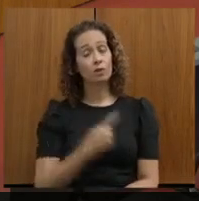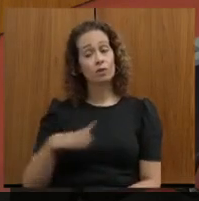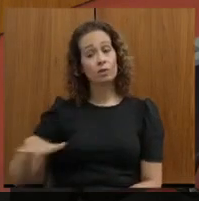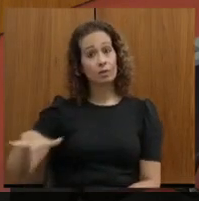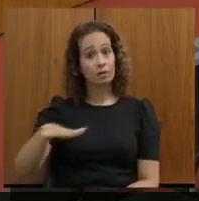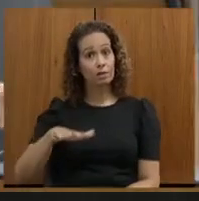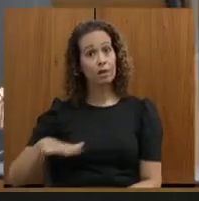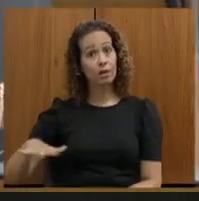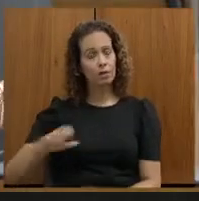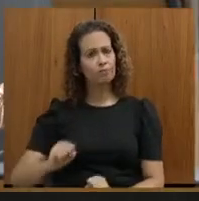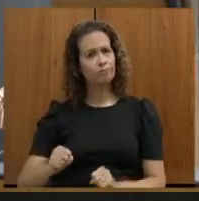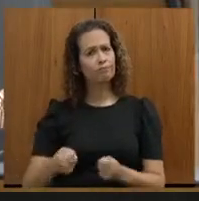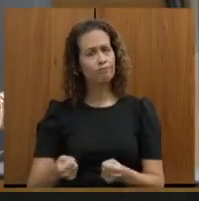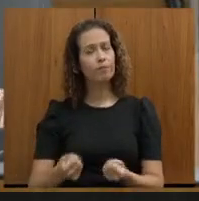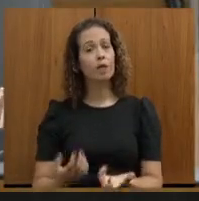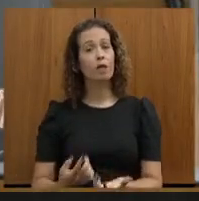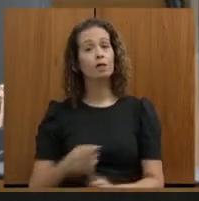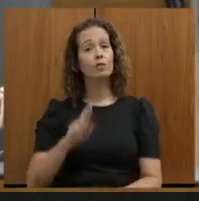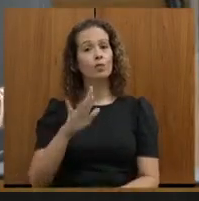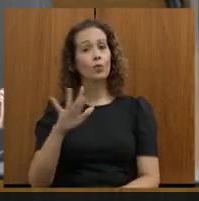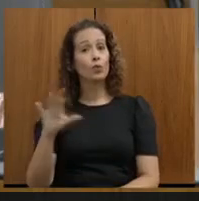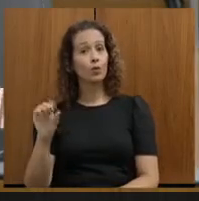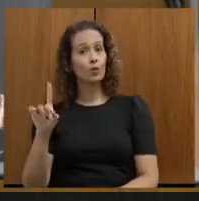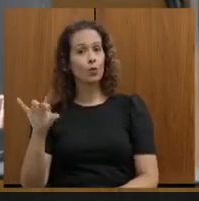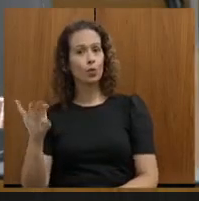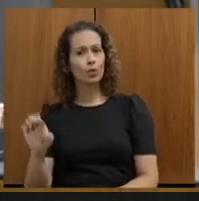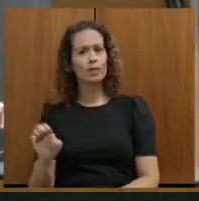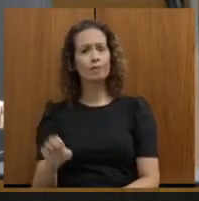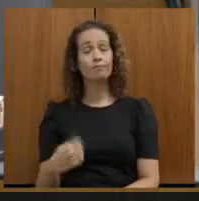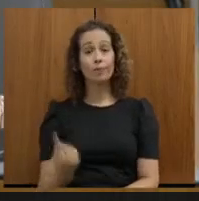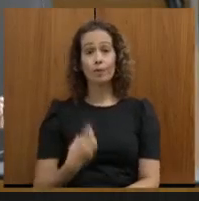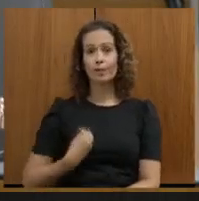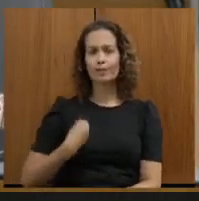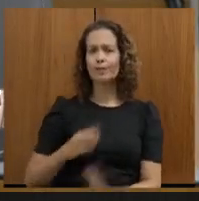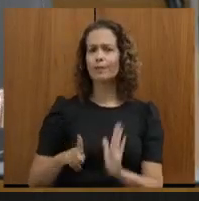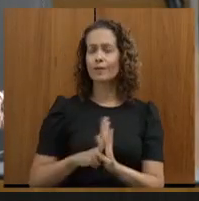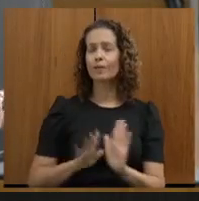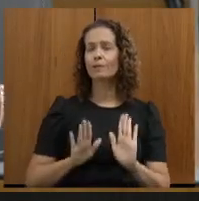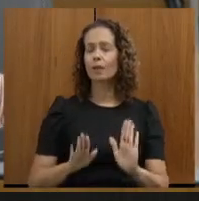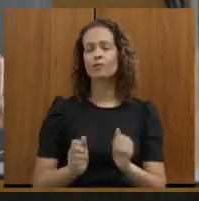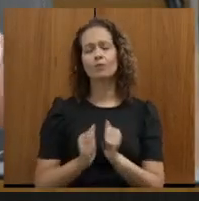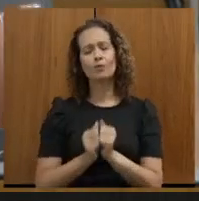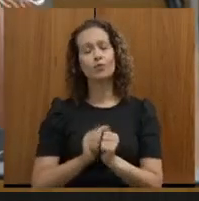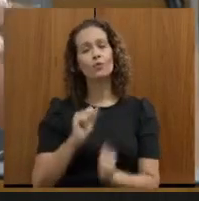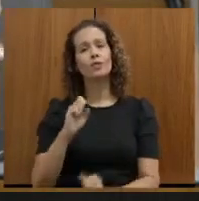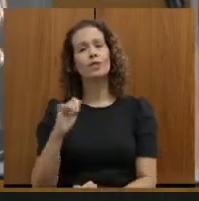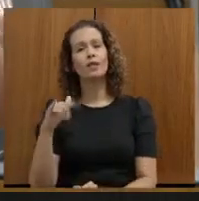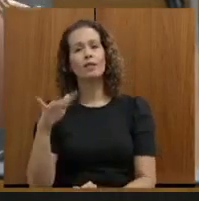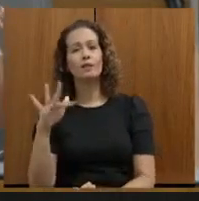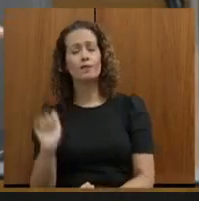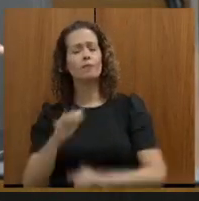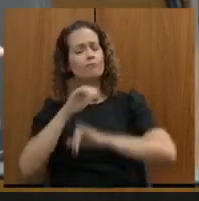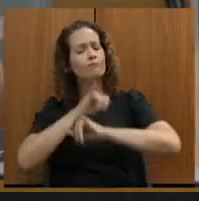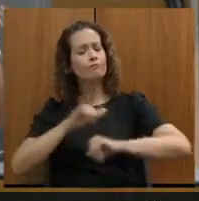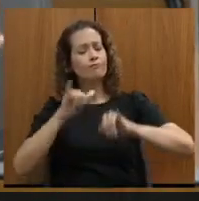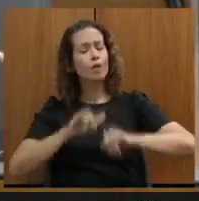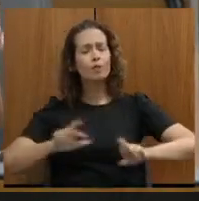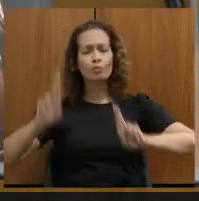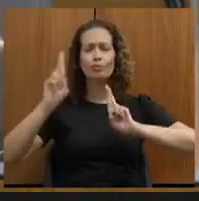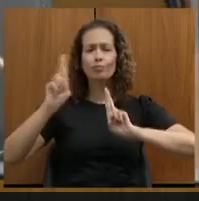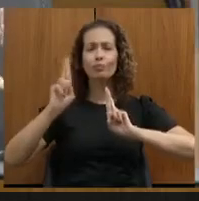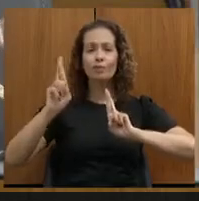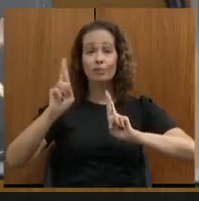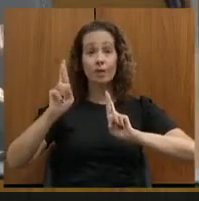recuperar não só o nosso Rio, que é a nossa vida, mas hoje aqui, com a CEINFRA, a gente dizer que a nossa grande esperança de